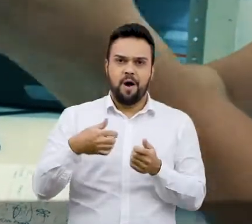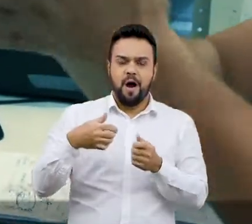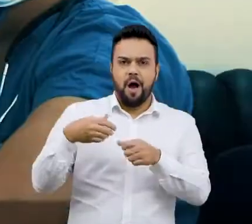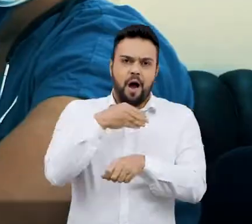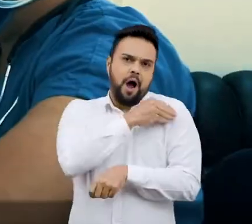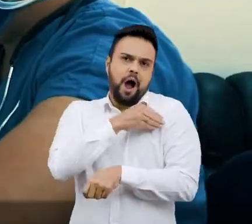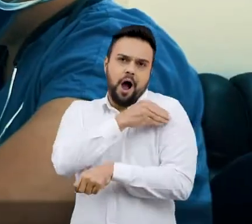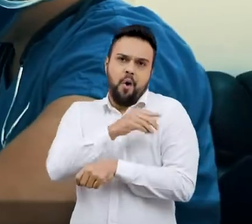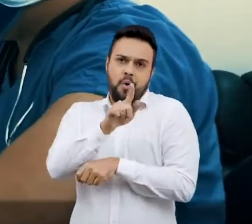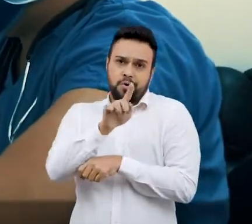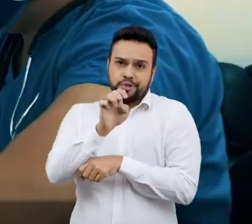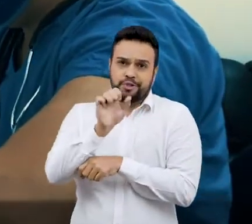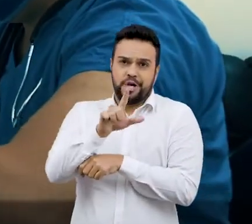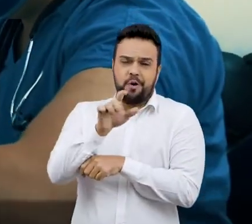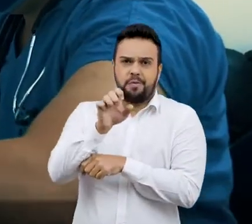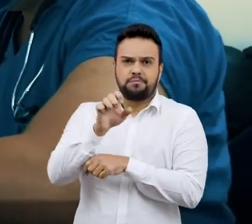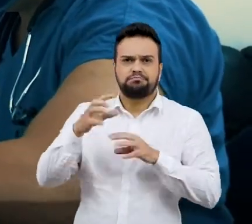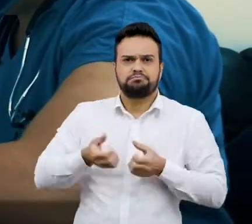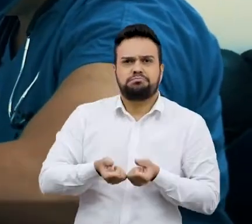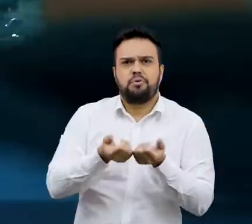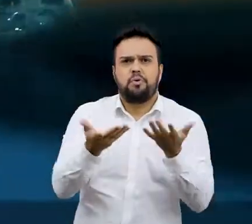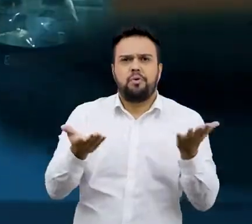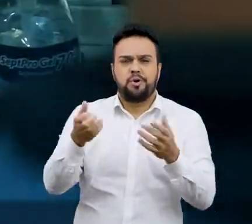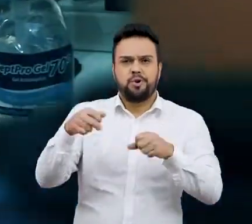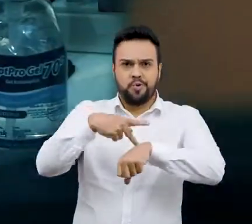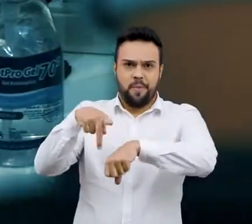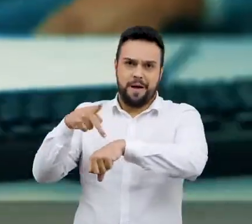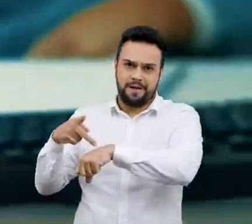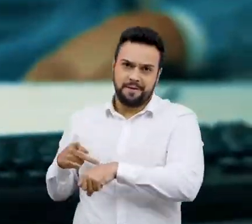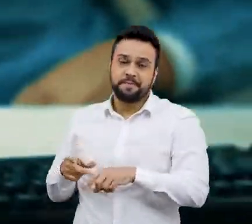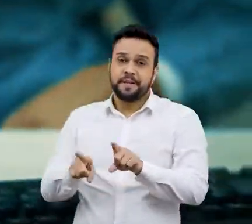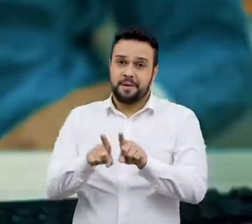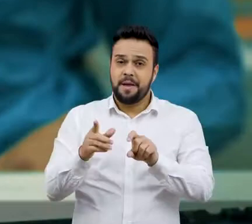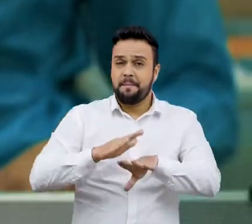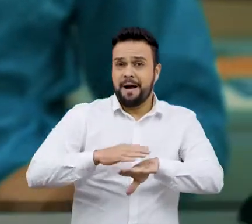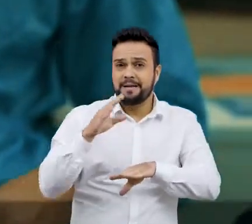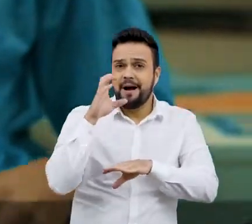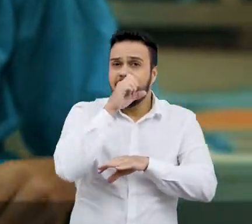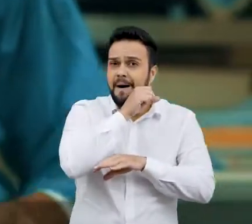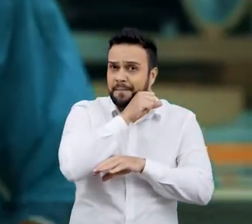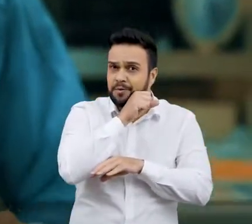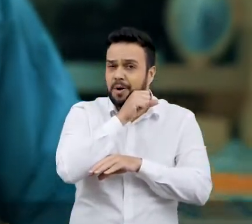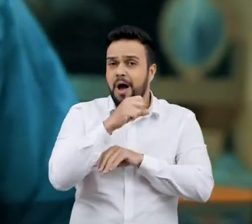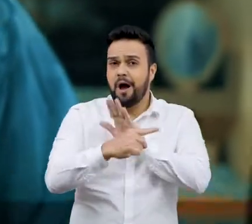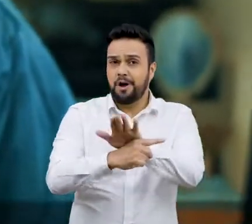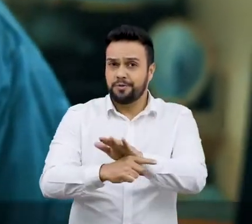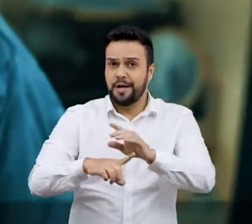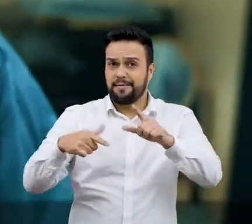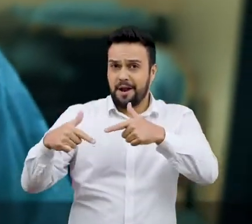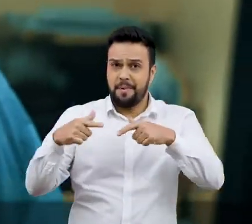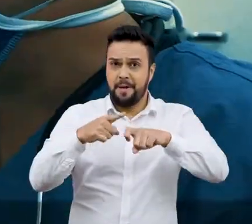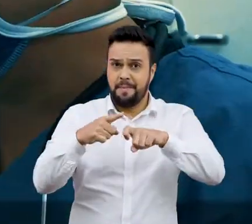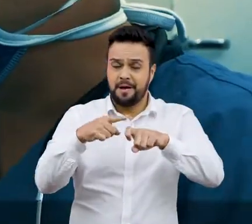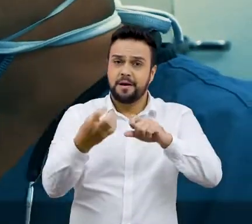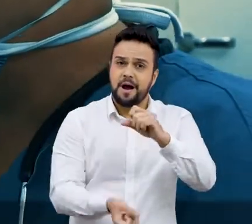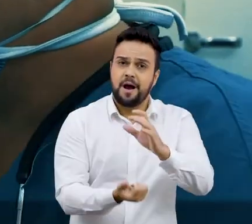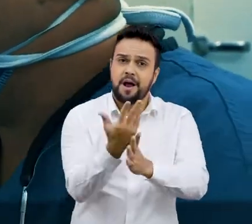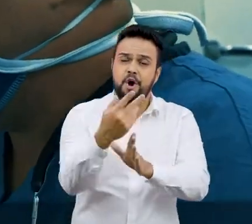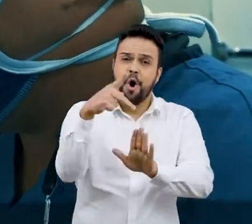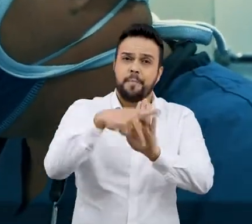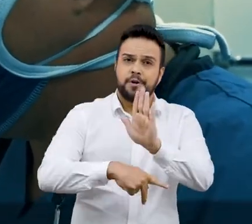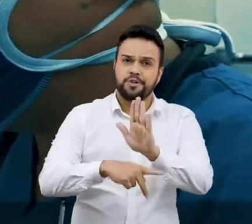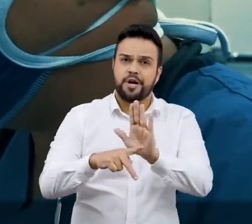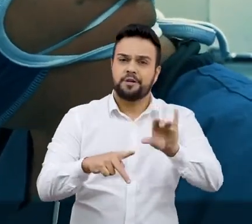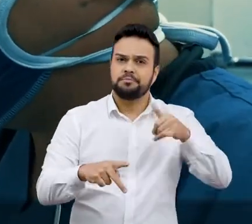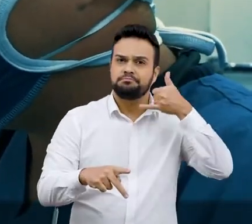todos os estados do país. E para agilizar e facilitar os trabalhos dos médicos durante a pandemia, foi criado o projeto